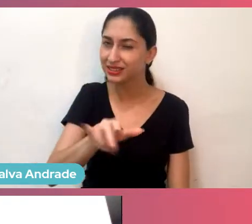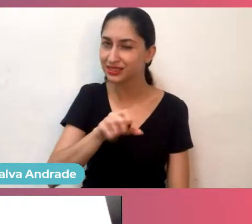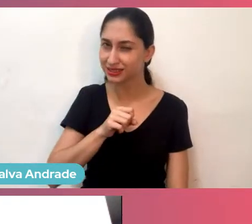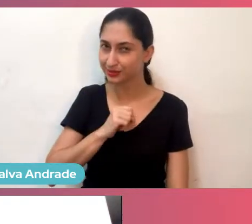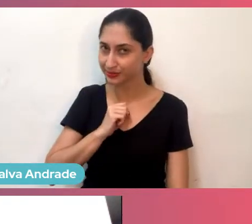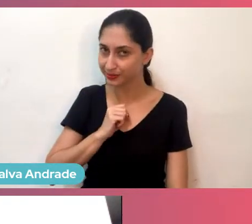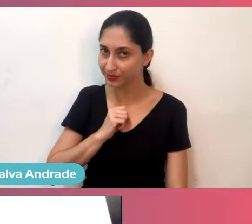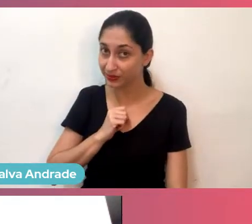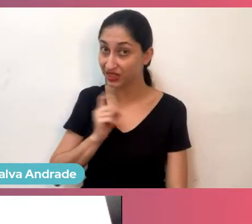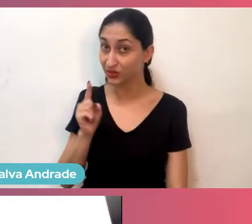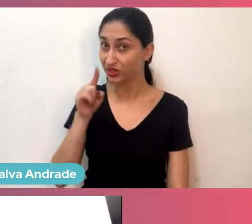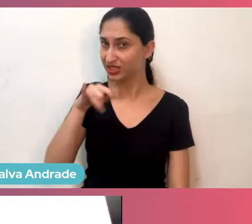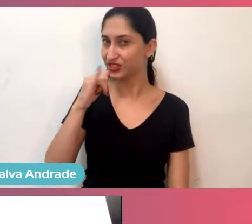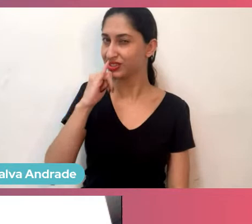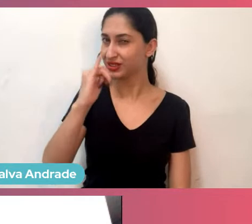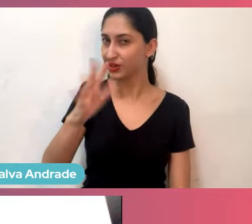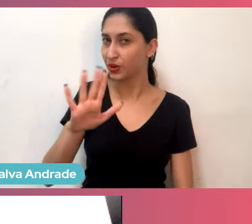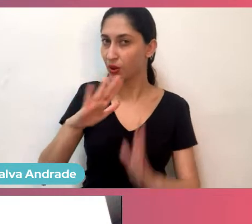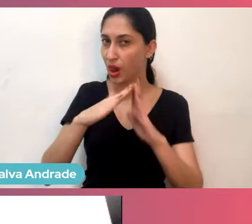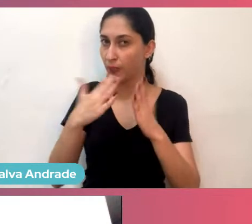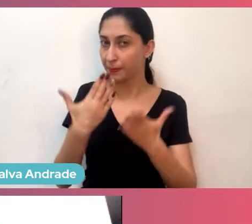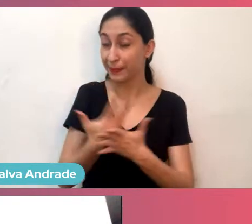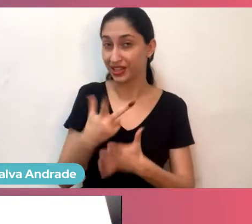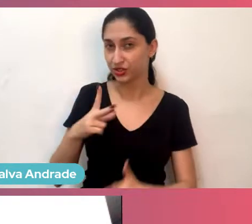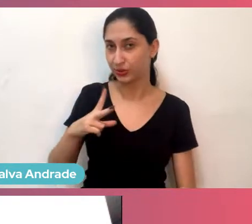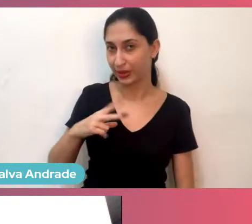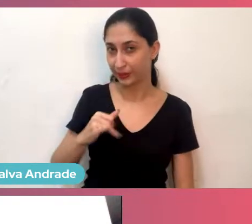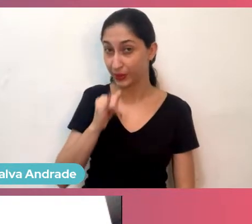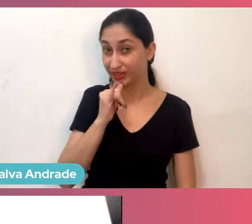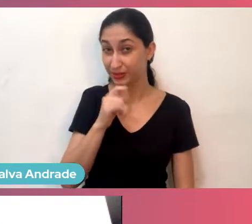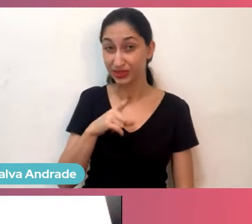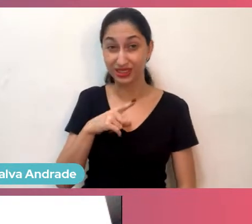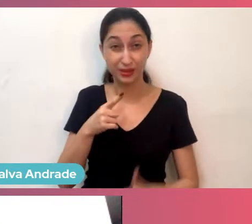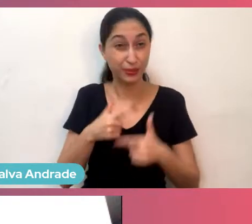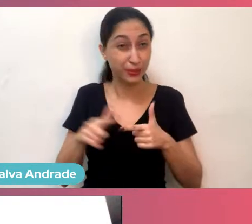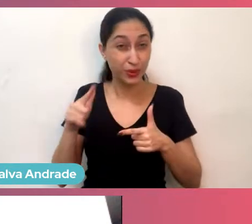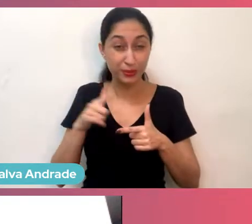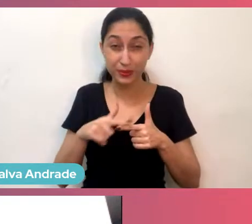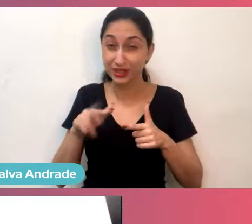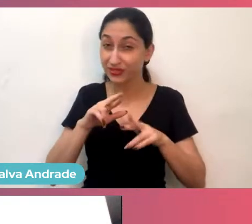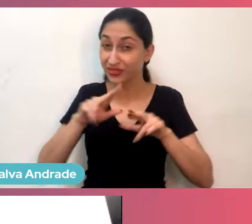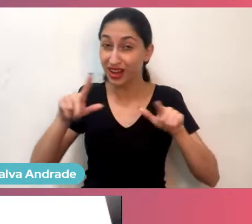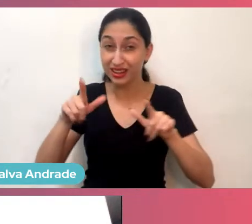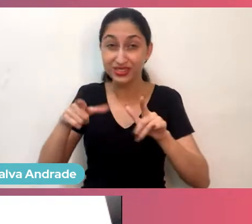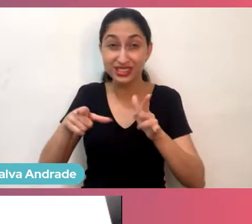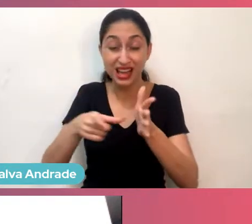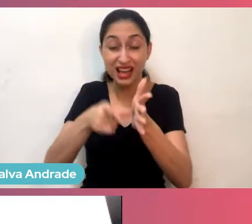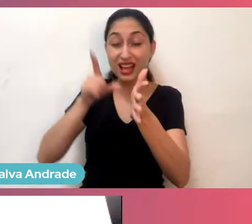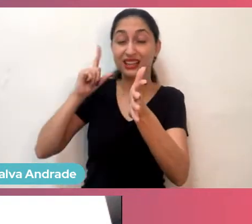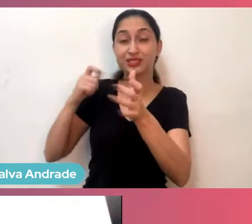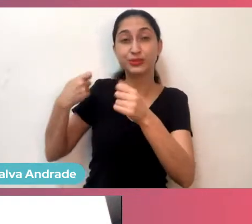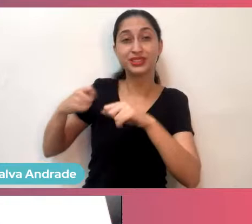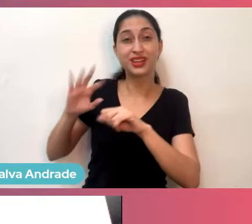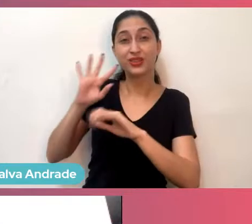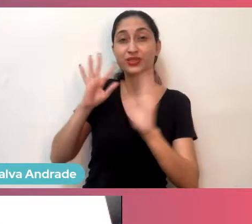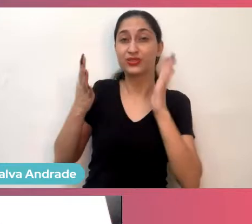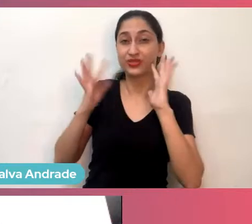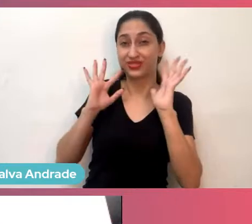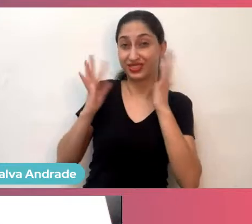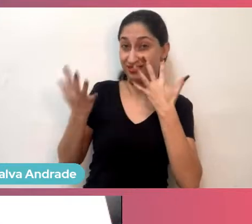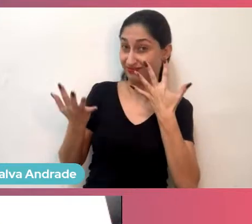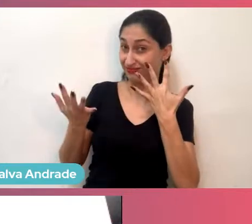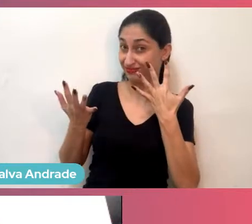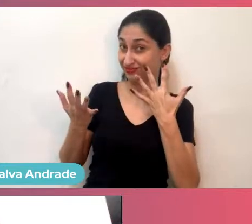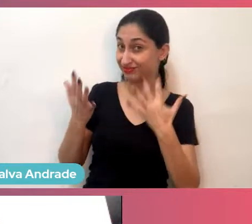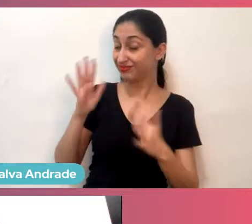por exemplo, de escolas particulares, as escolas têm uns problemas que ela precisa resolver antes do desempenho dos alunos, que talvez seja